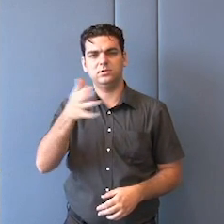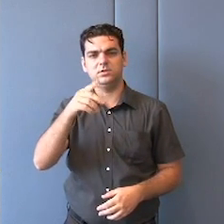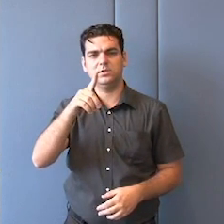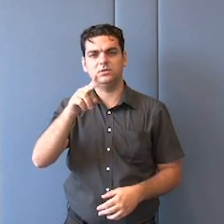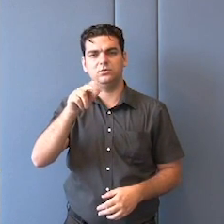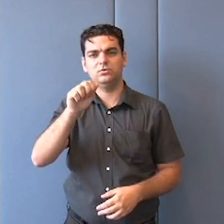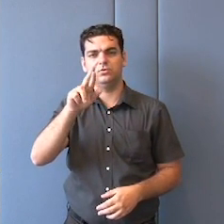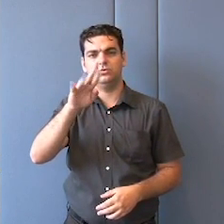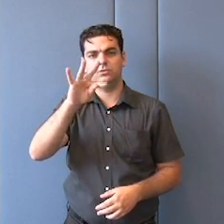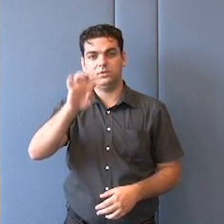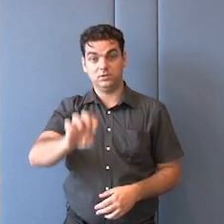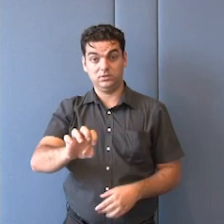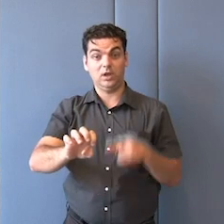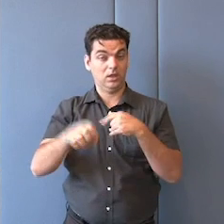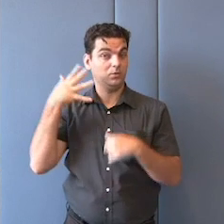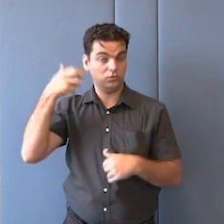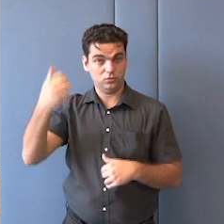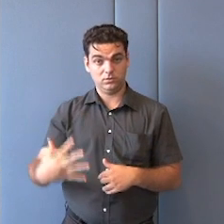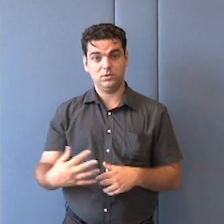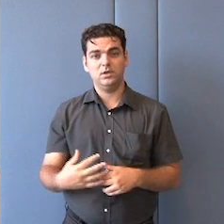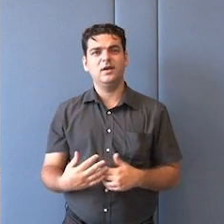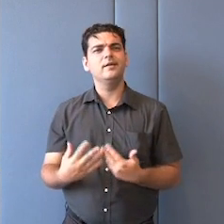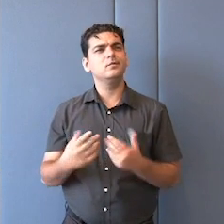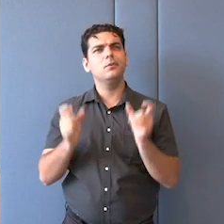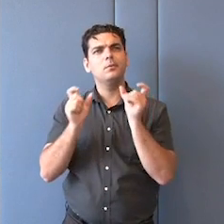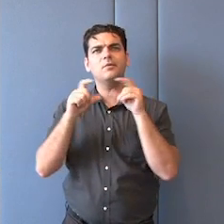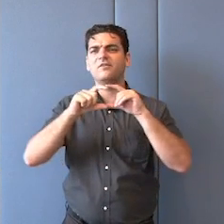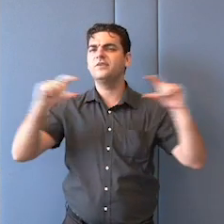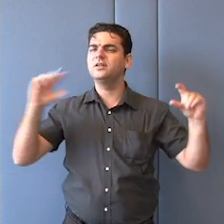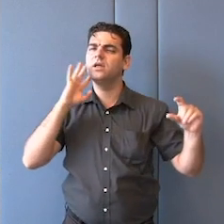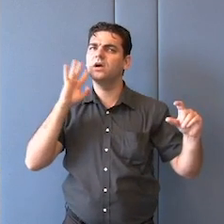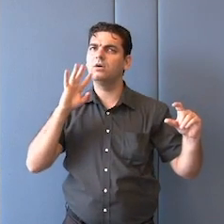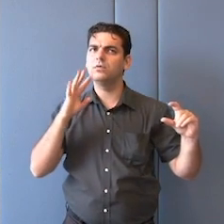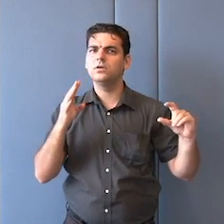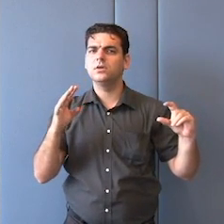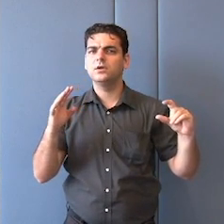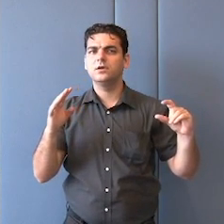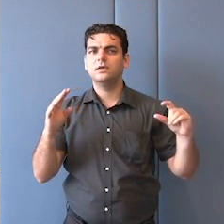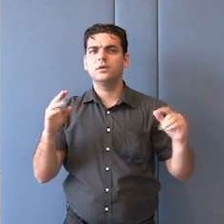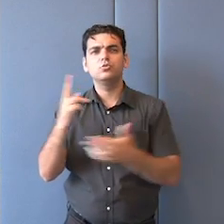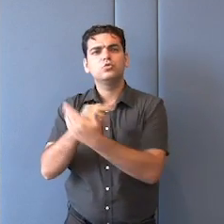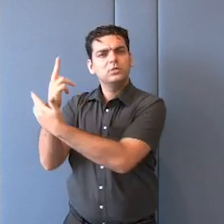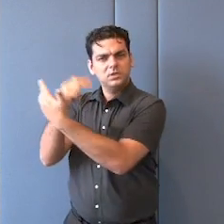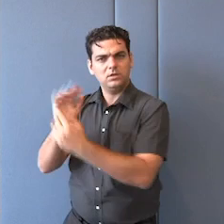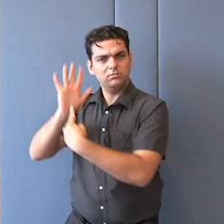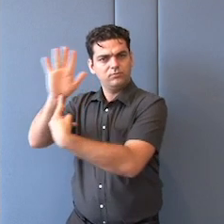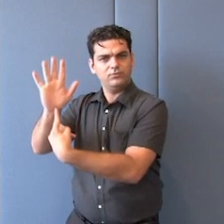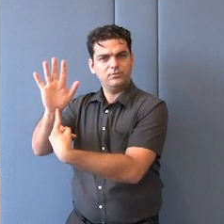acho que é anteontem, e ela disse uma coisa muito interessante, usou uma imagem muito interessante,